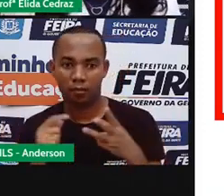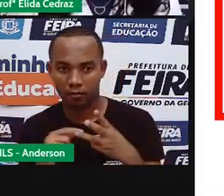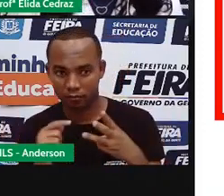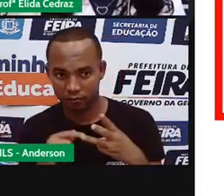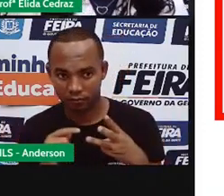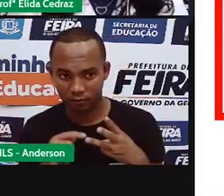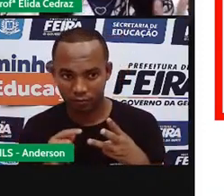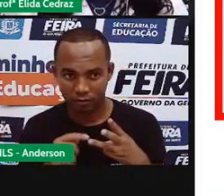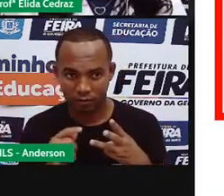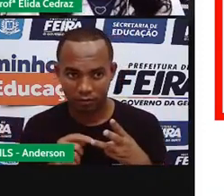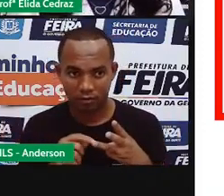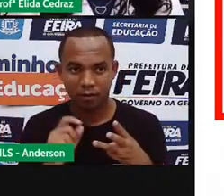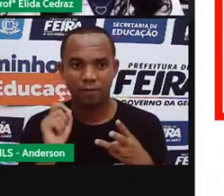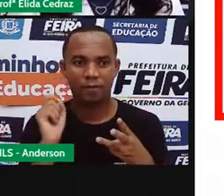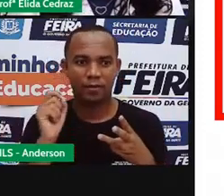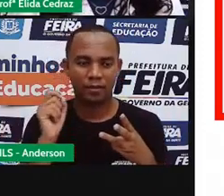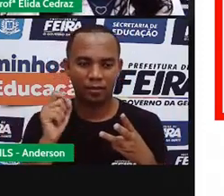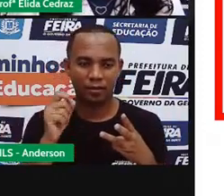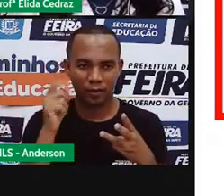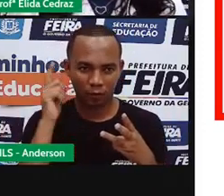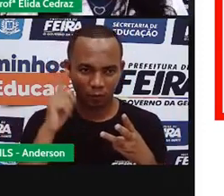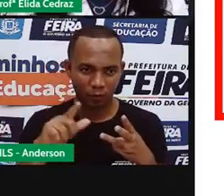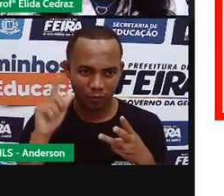E na terceira imagem? Na terceira figurinha?